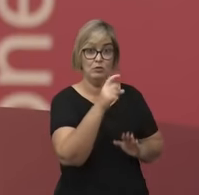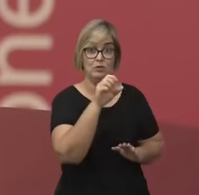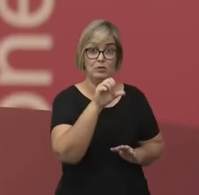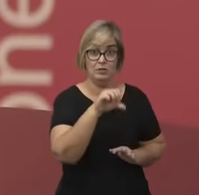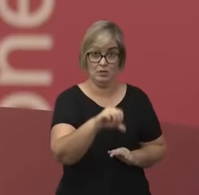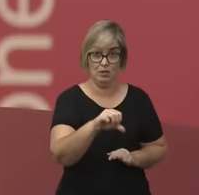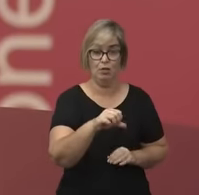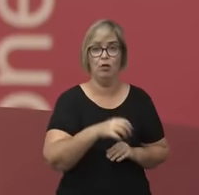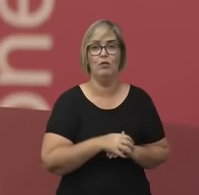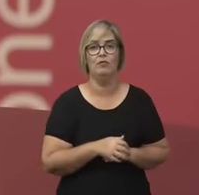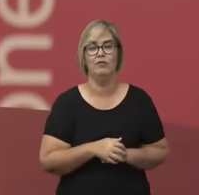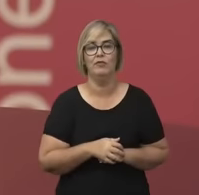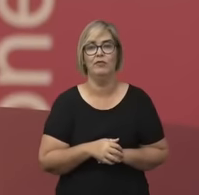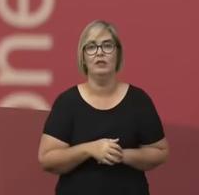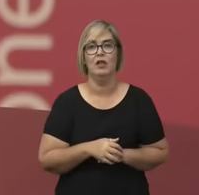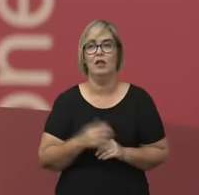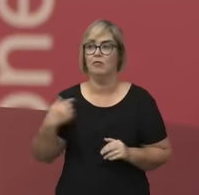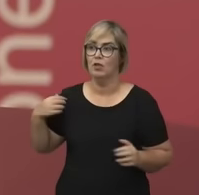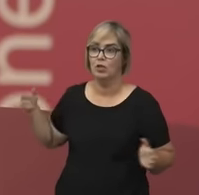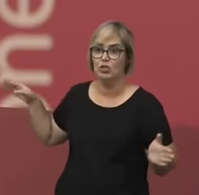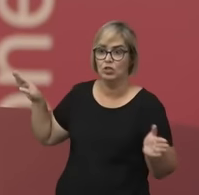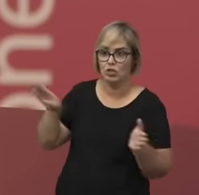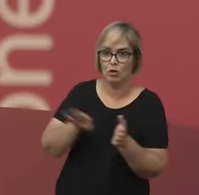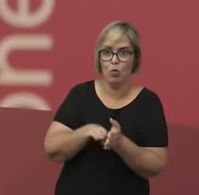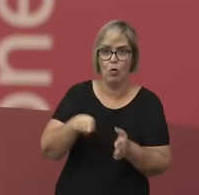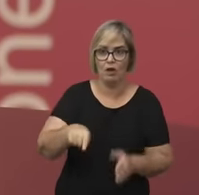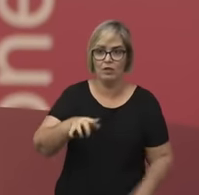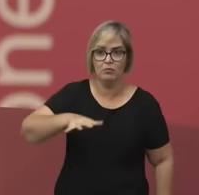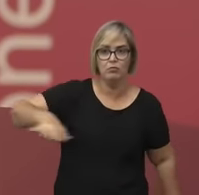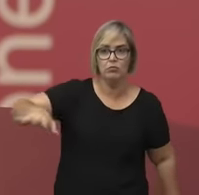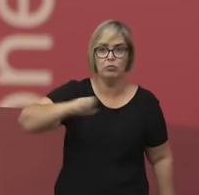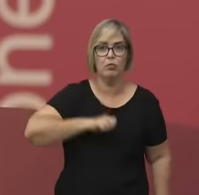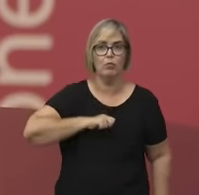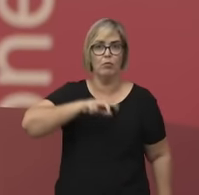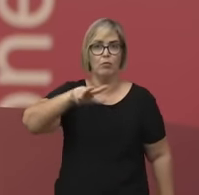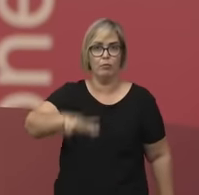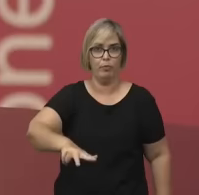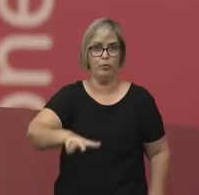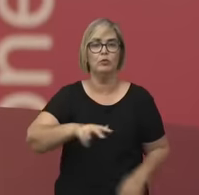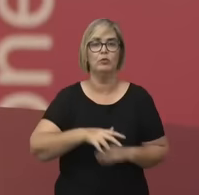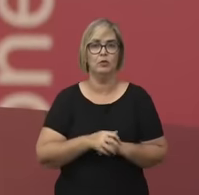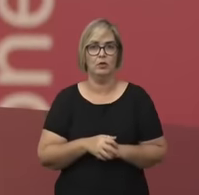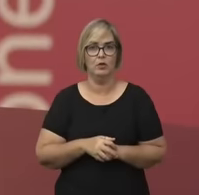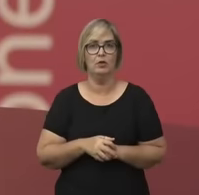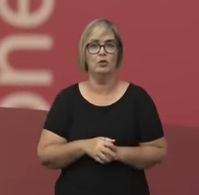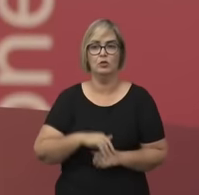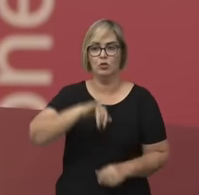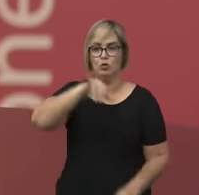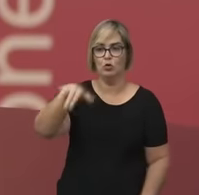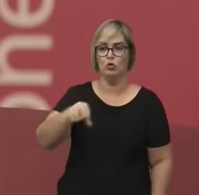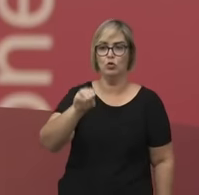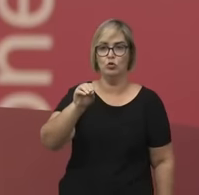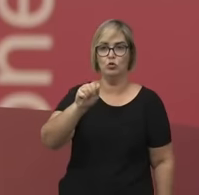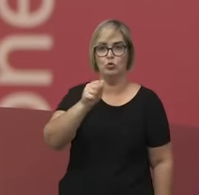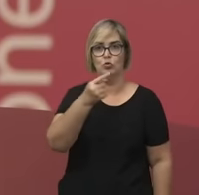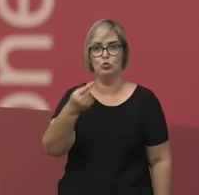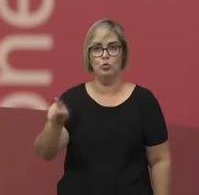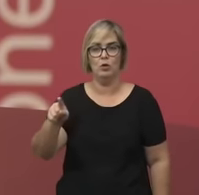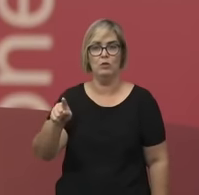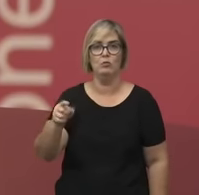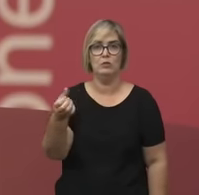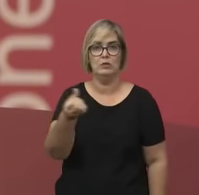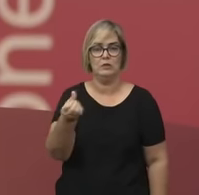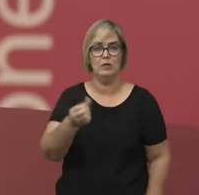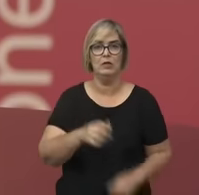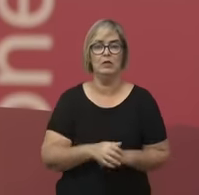a chegada da corte portuguesa no Brasil, Dom João VI, Guerra de Napoleônicas, França invade Portugal, o